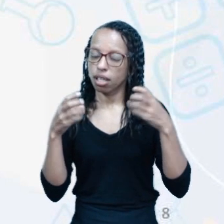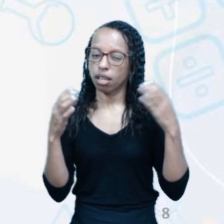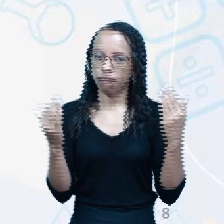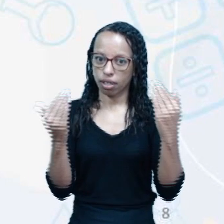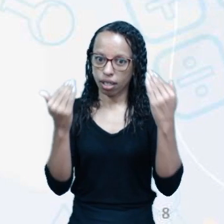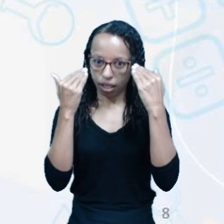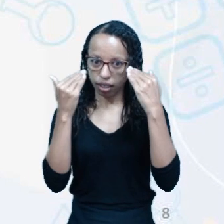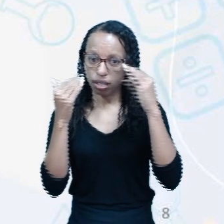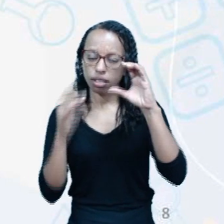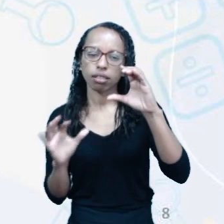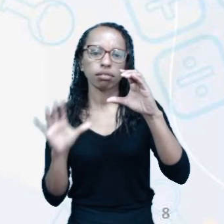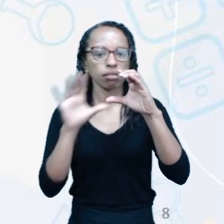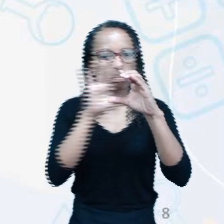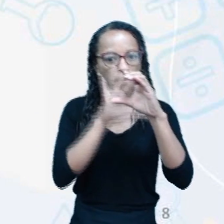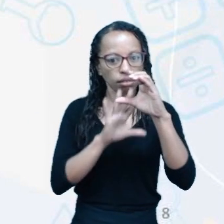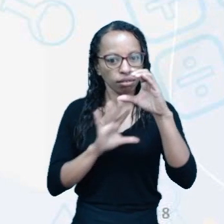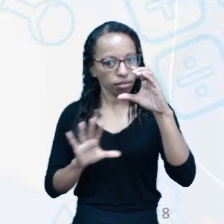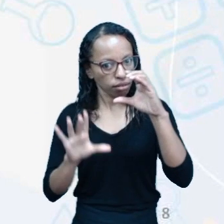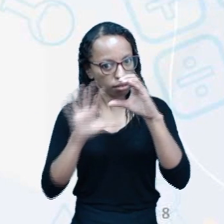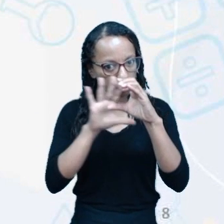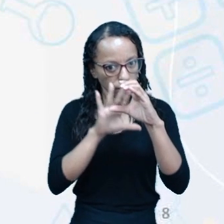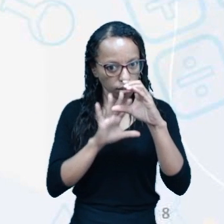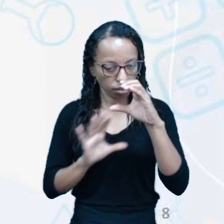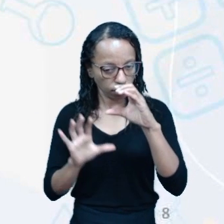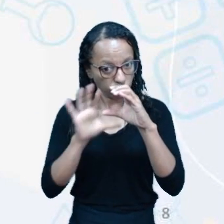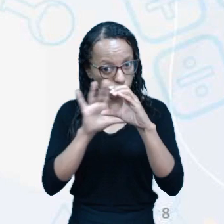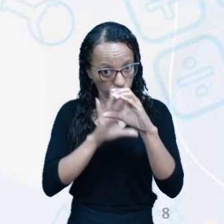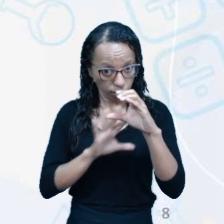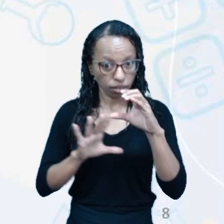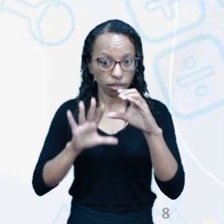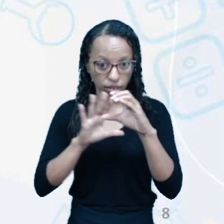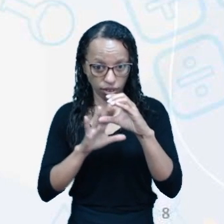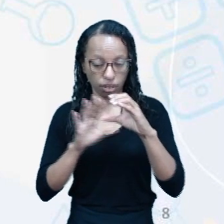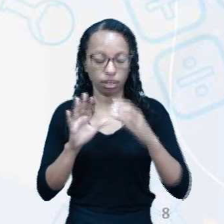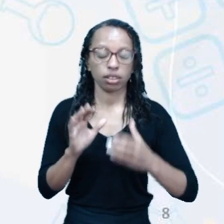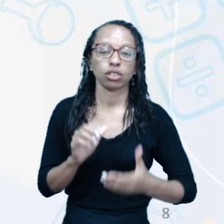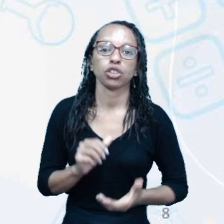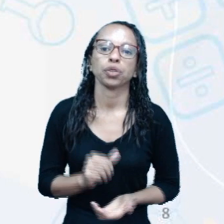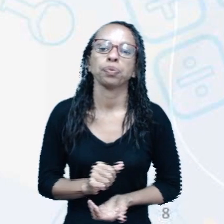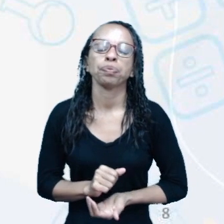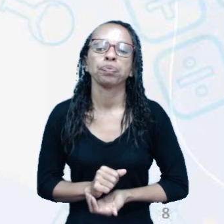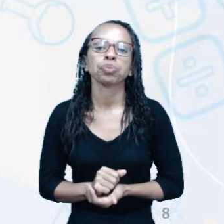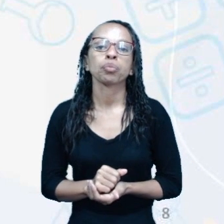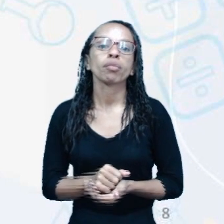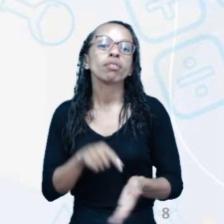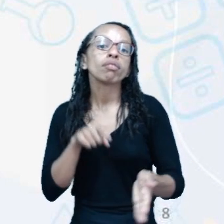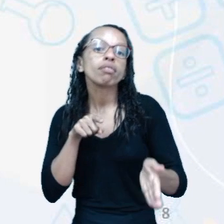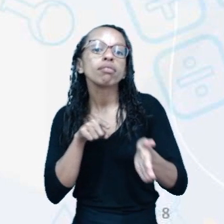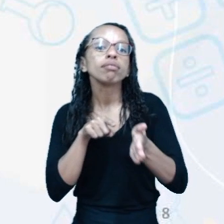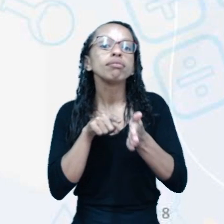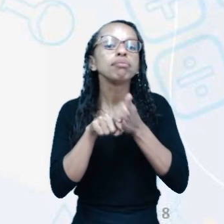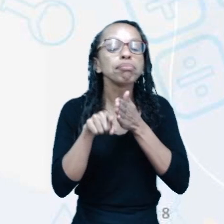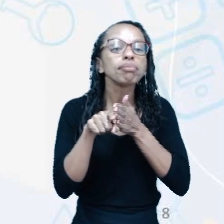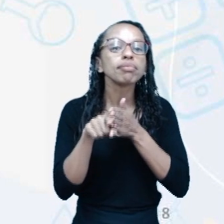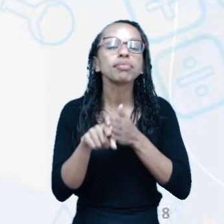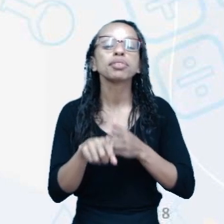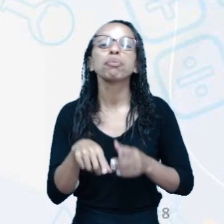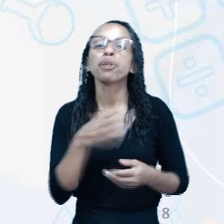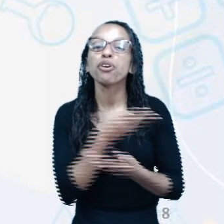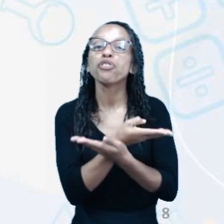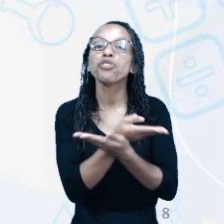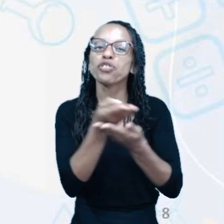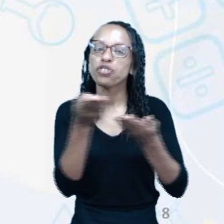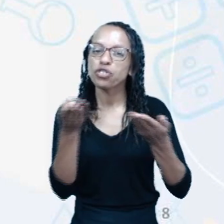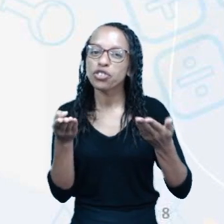aparecem, que a gente já aprendeu na aula de hoje, que nós chamamos de linguagem não verbal. As perguntas que eu peço que vocês respondam para a nossa